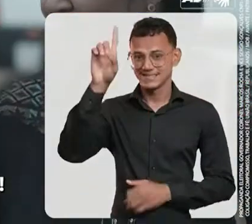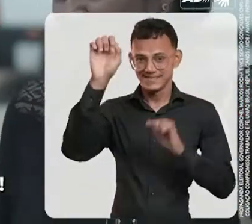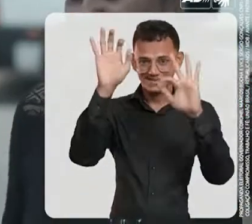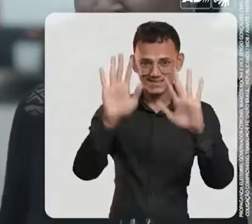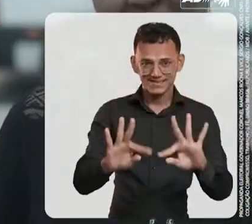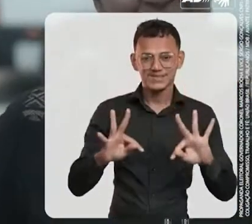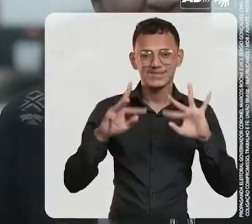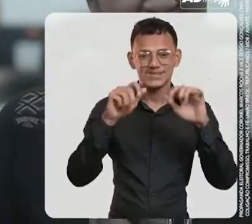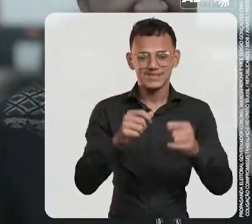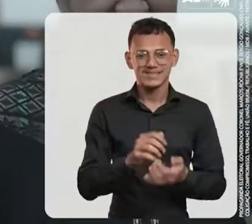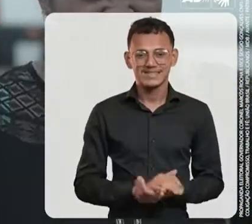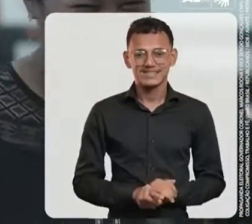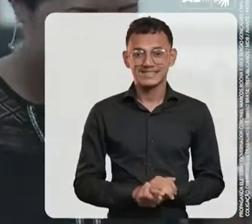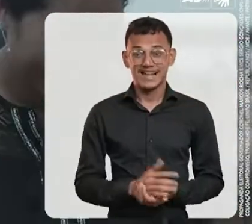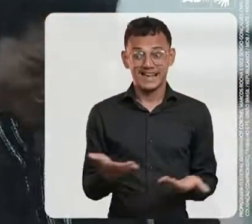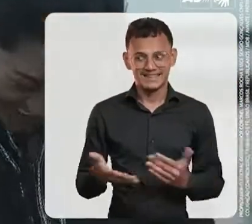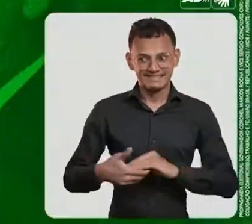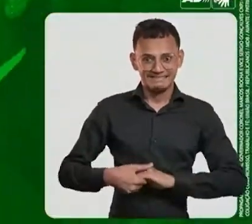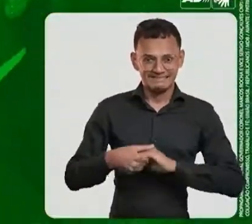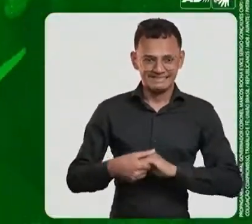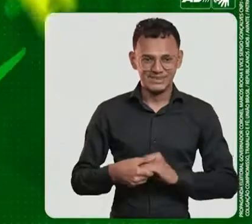abençoe a todos. Obrigado. pegar na mão dele.